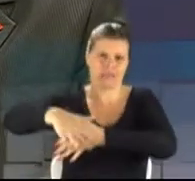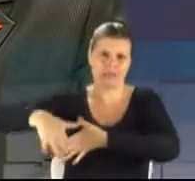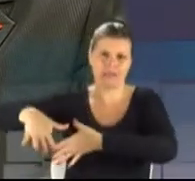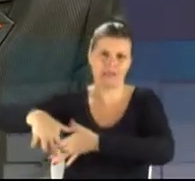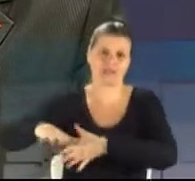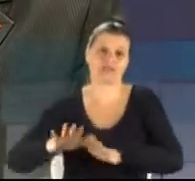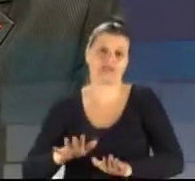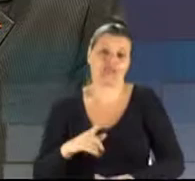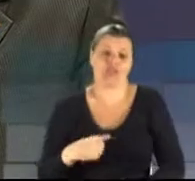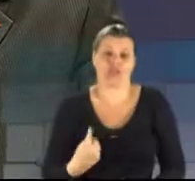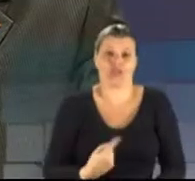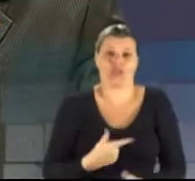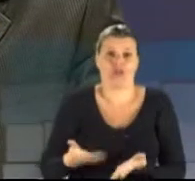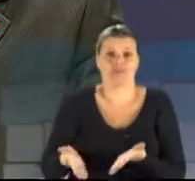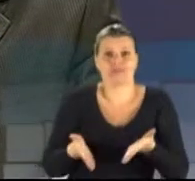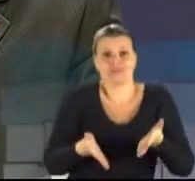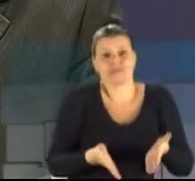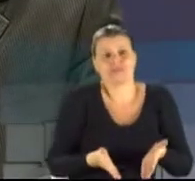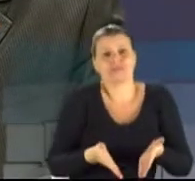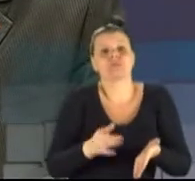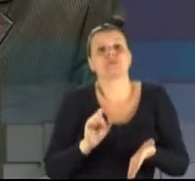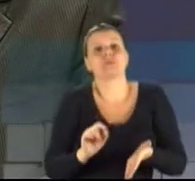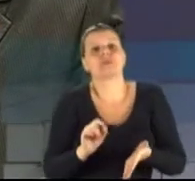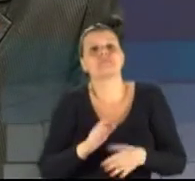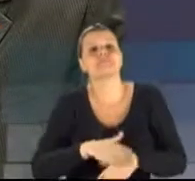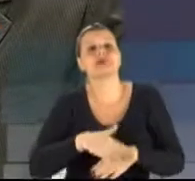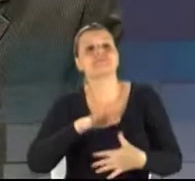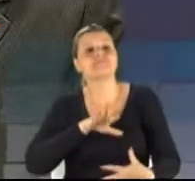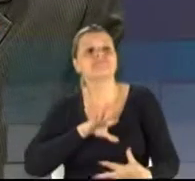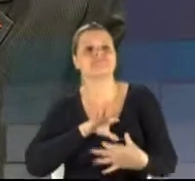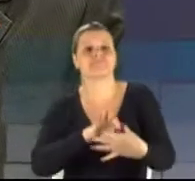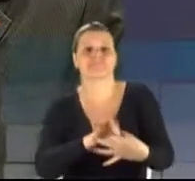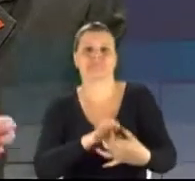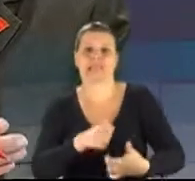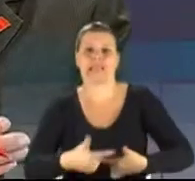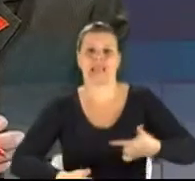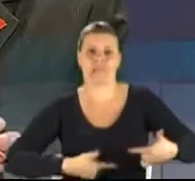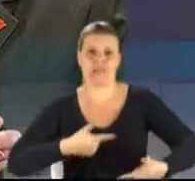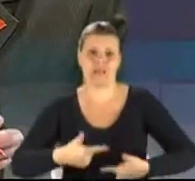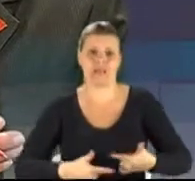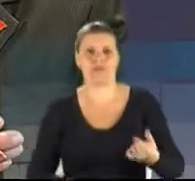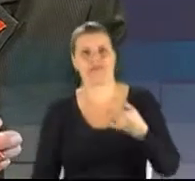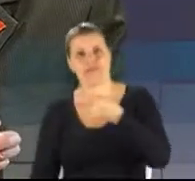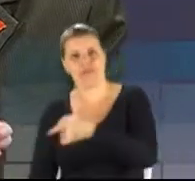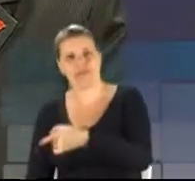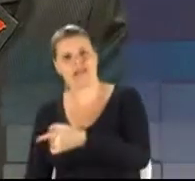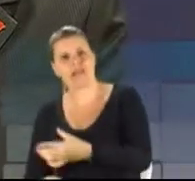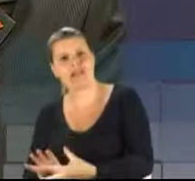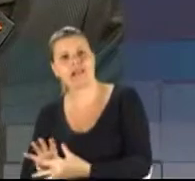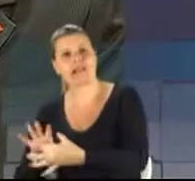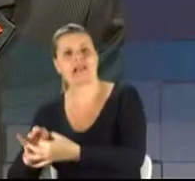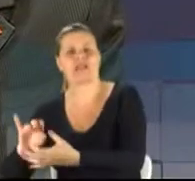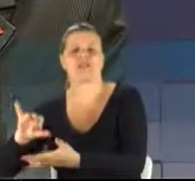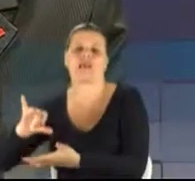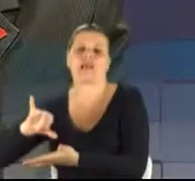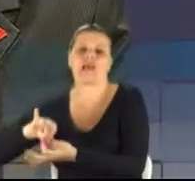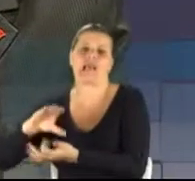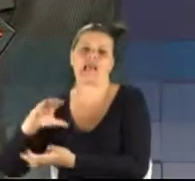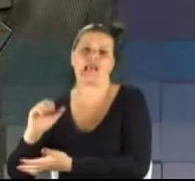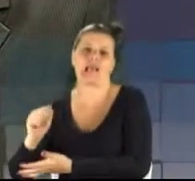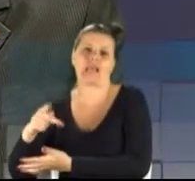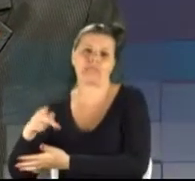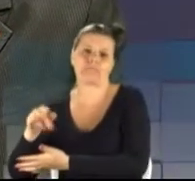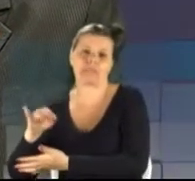que nós, outros, somos mais ligados ao trabalho. Ele ligado ao capital, nós, comunistas,